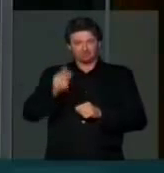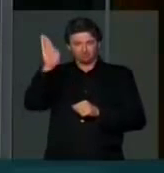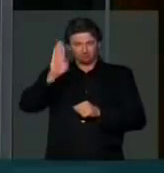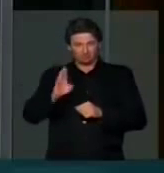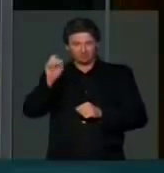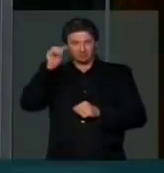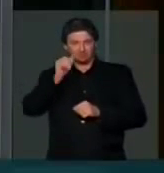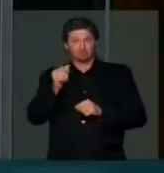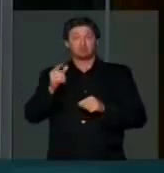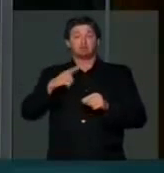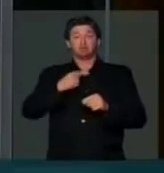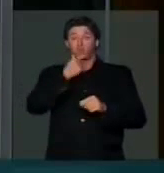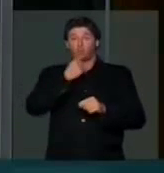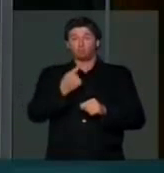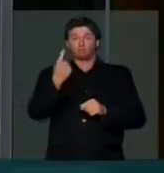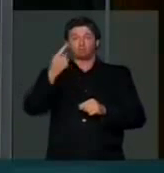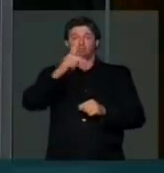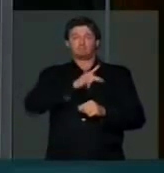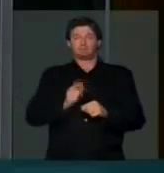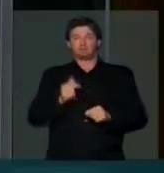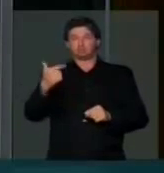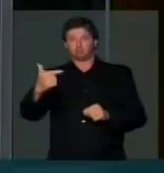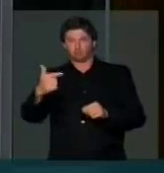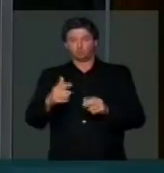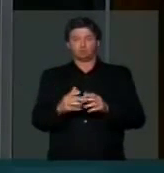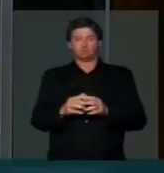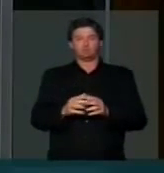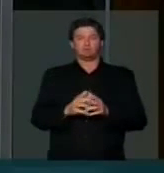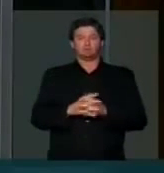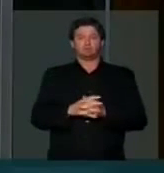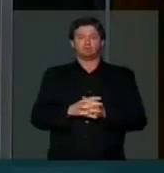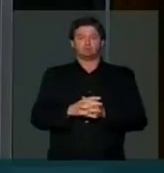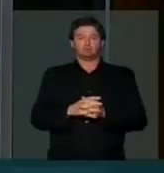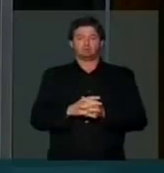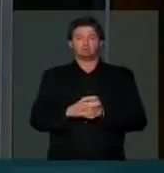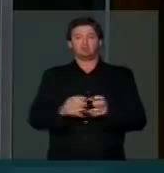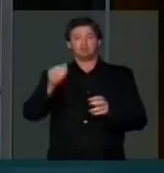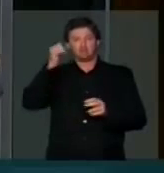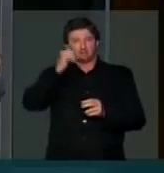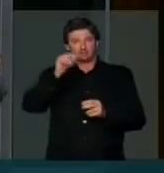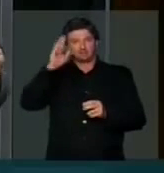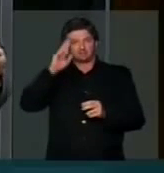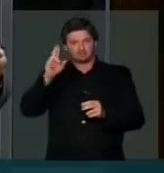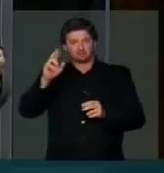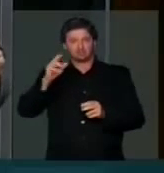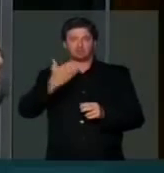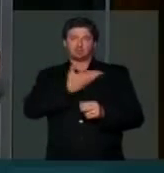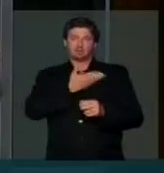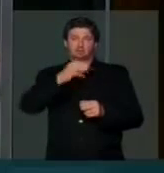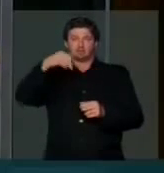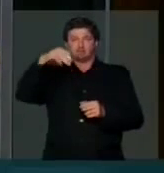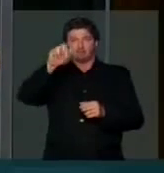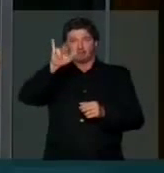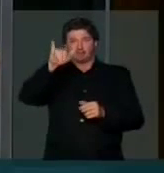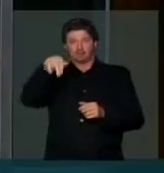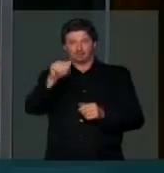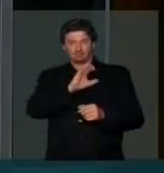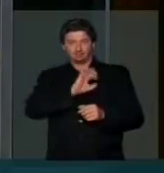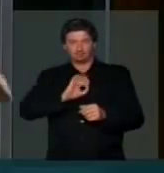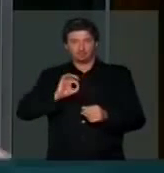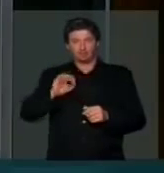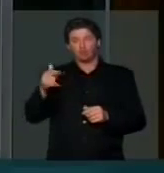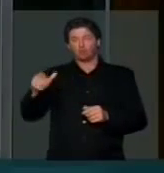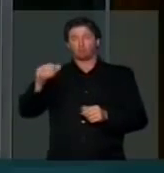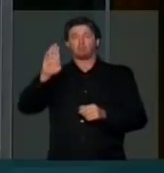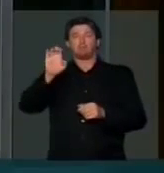e tinha um candidato a vice-presidente, a nossa querida Marina Silva e Beto